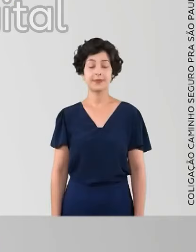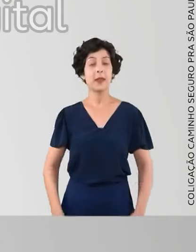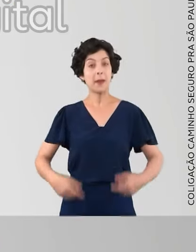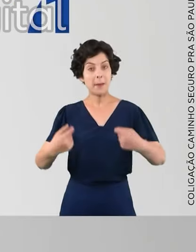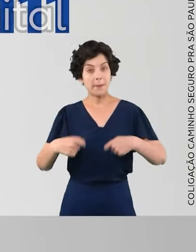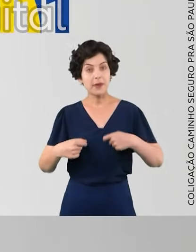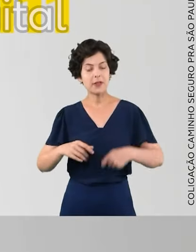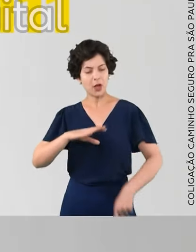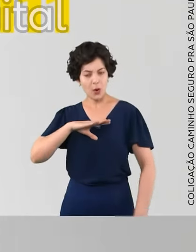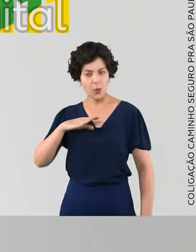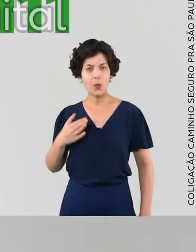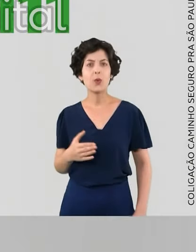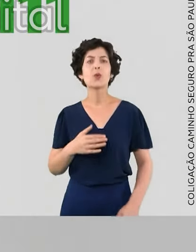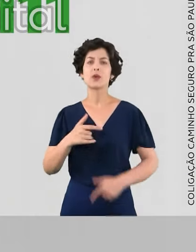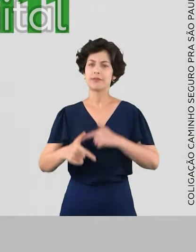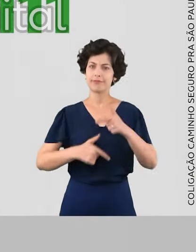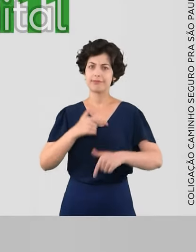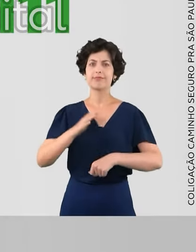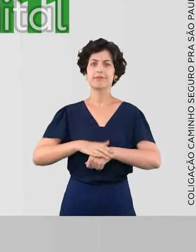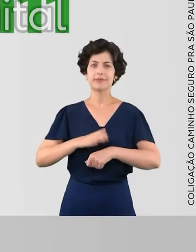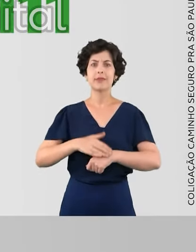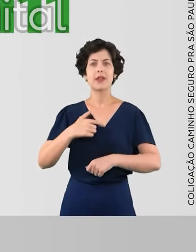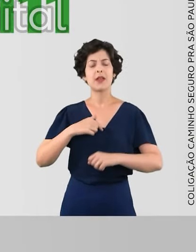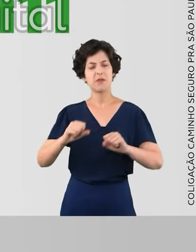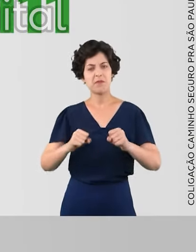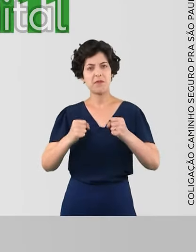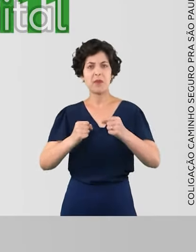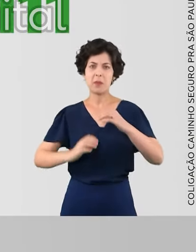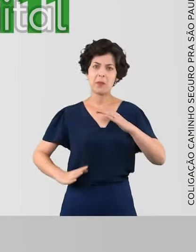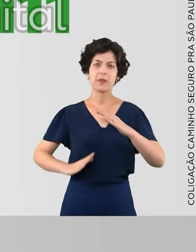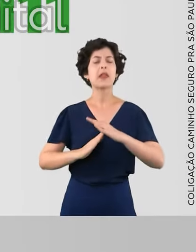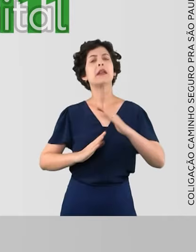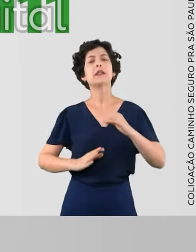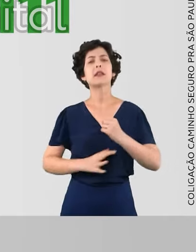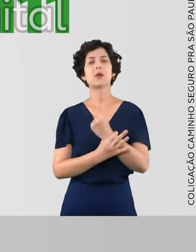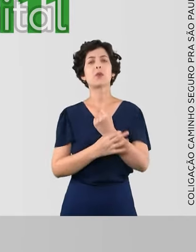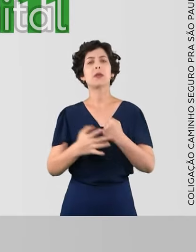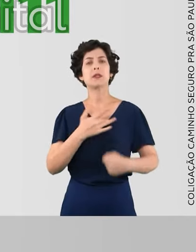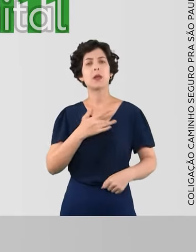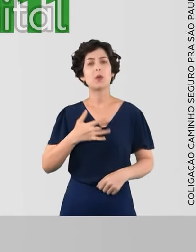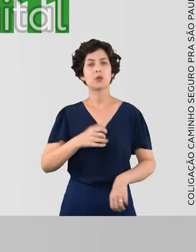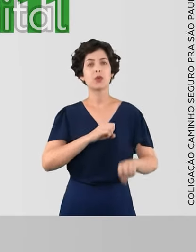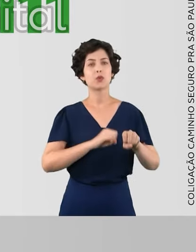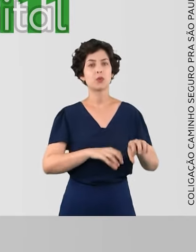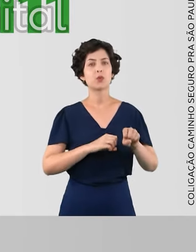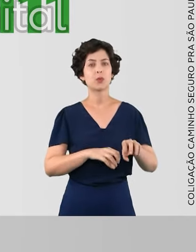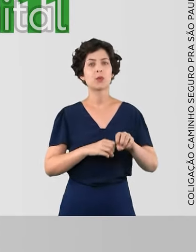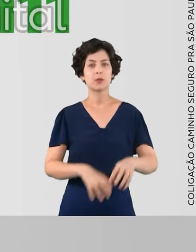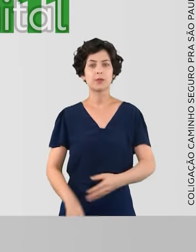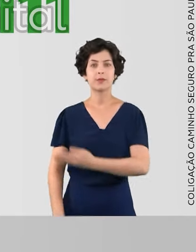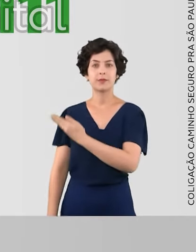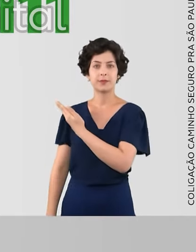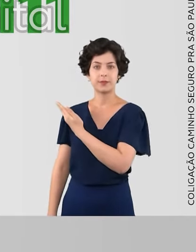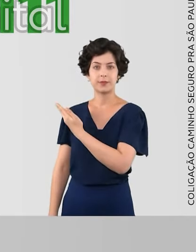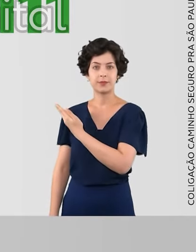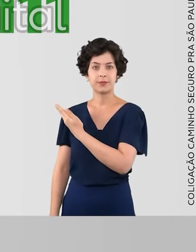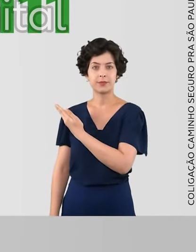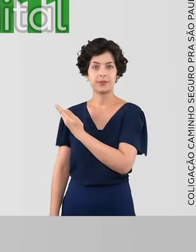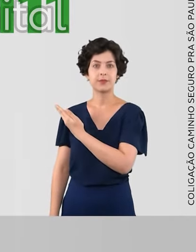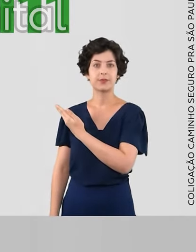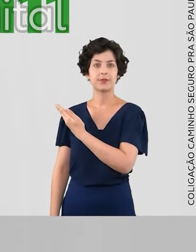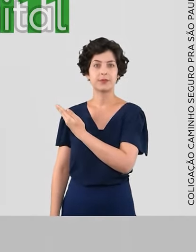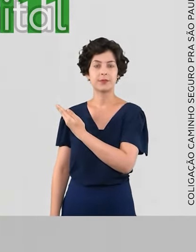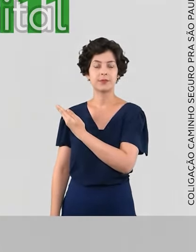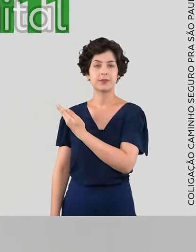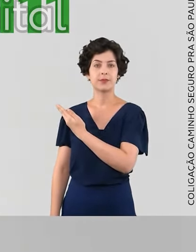É preciso ter coragem para fazer. Vou dar o meu máximo pela segurança, saúde e educação. Cabo Máximo 70